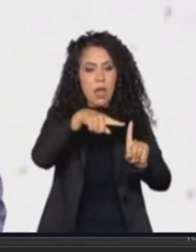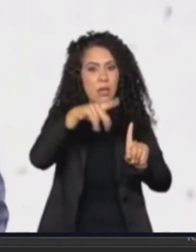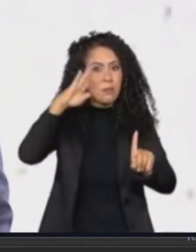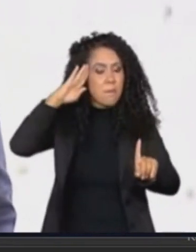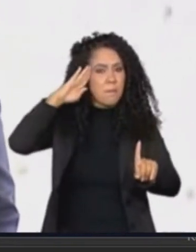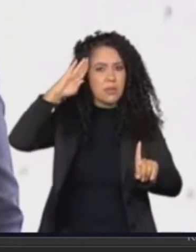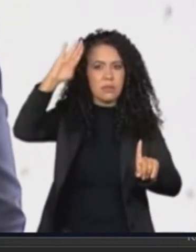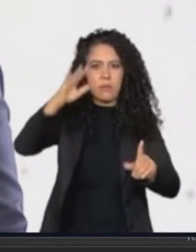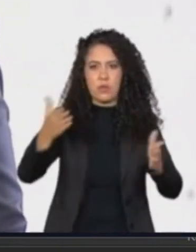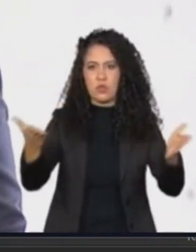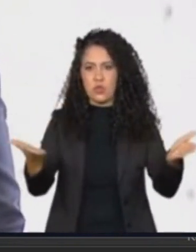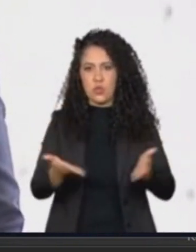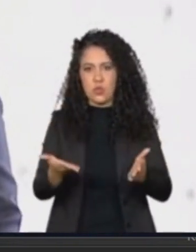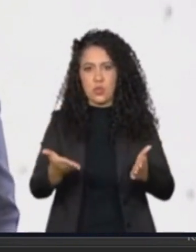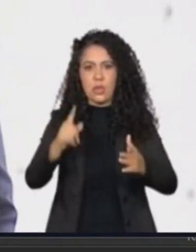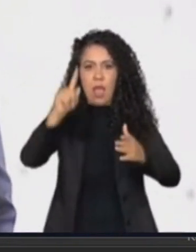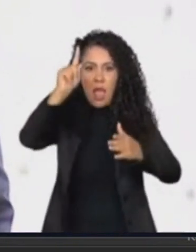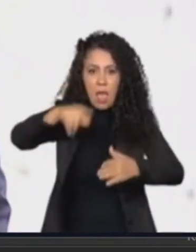Presidente, eu quero falar da rua.